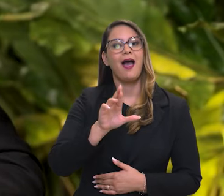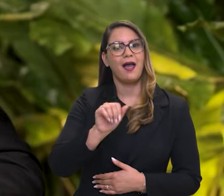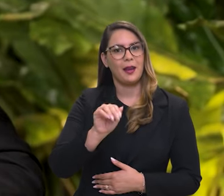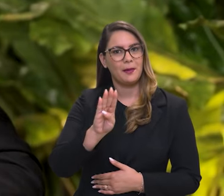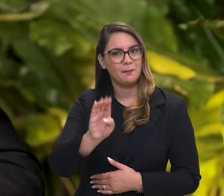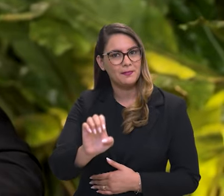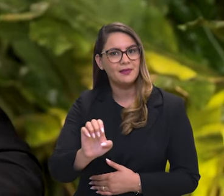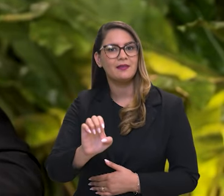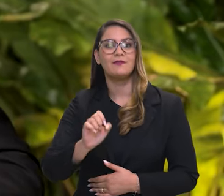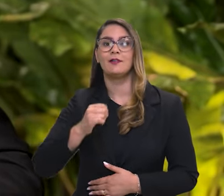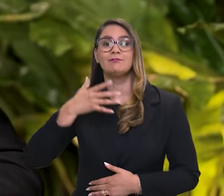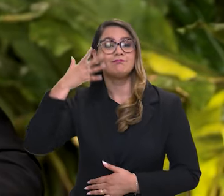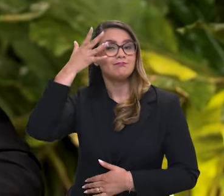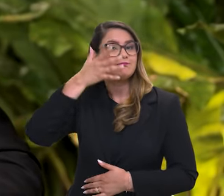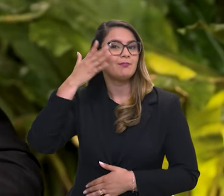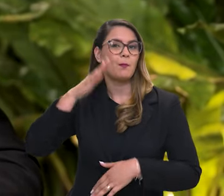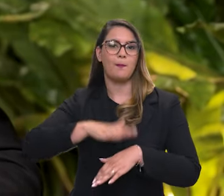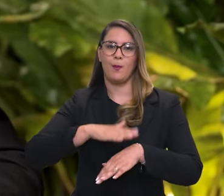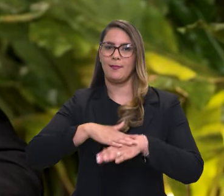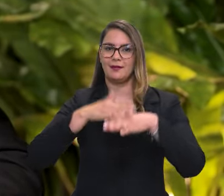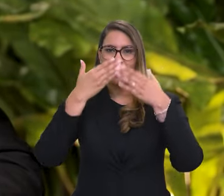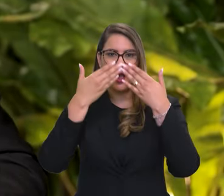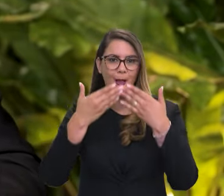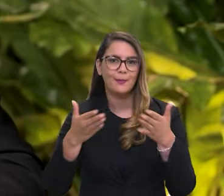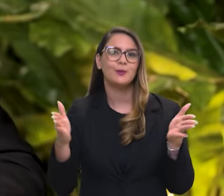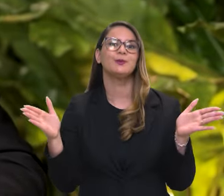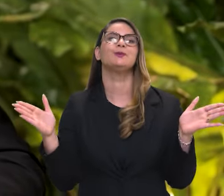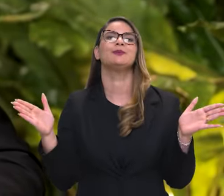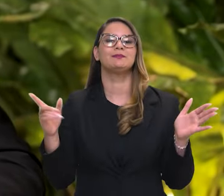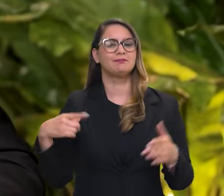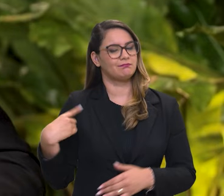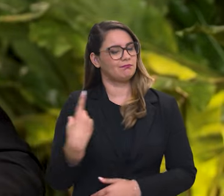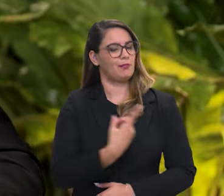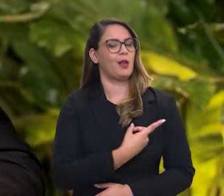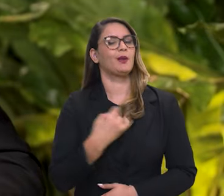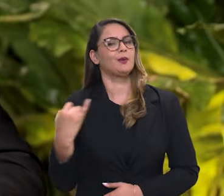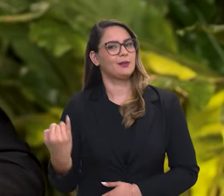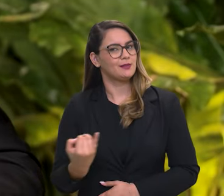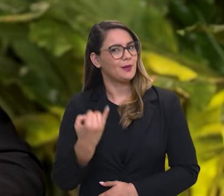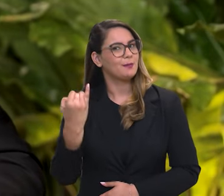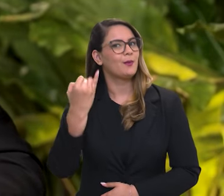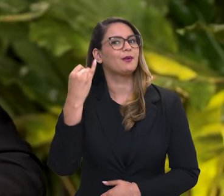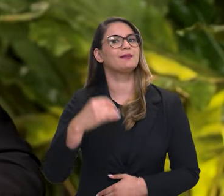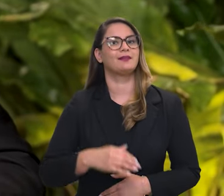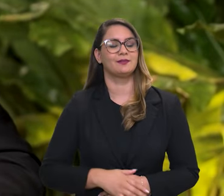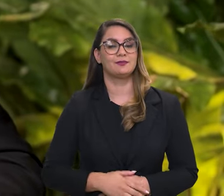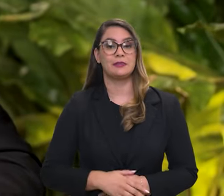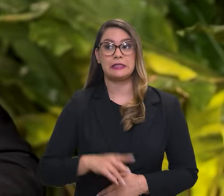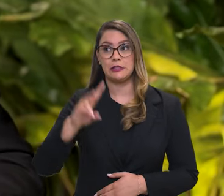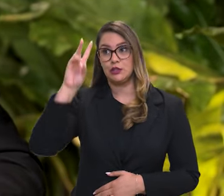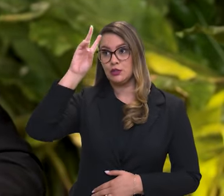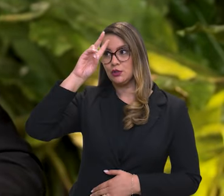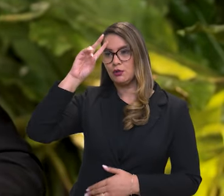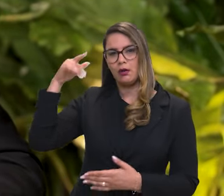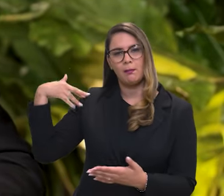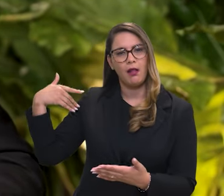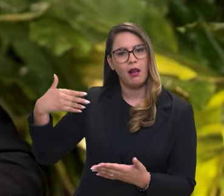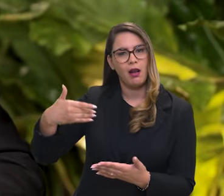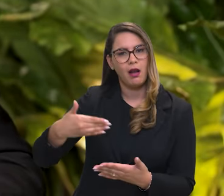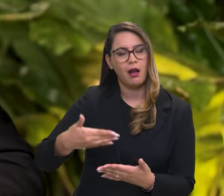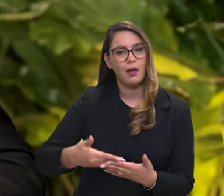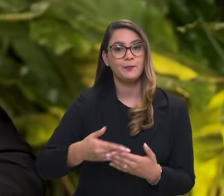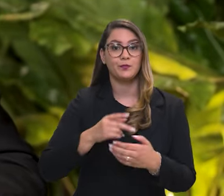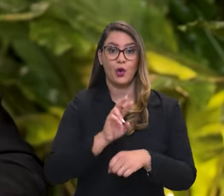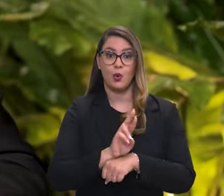Brasil vai ter uma das falas na abertura. E isso, para nós, é muito importante. Ao longo da história,